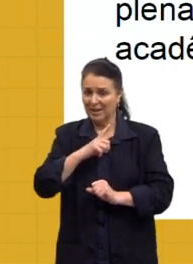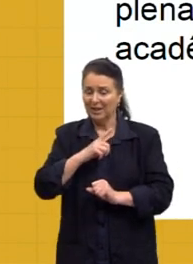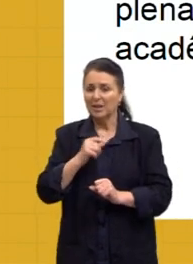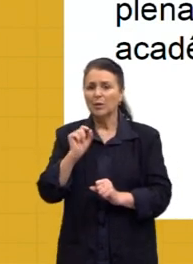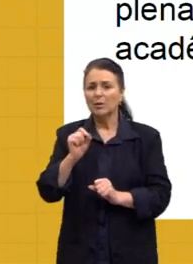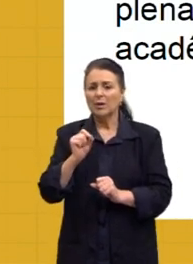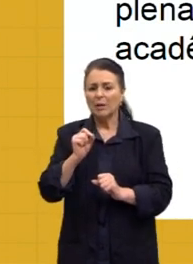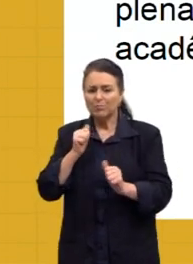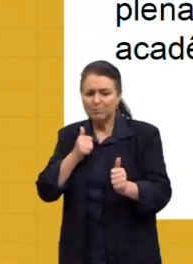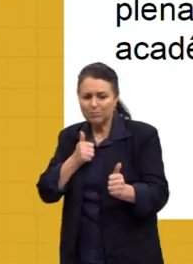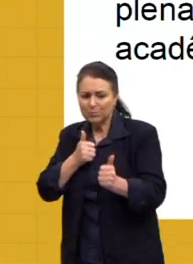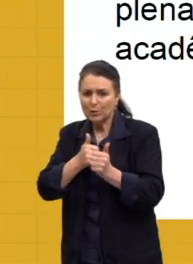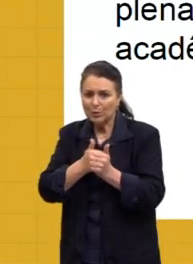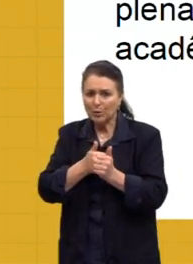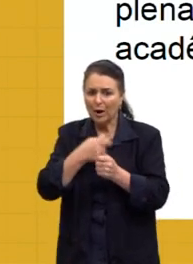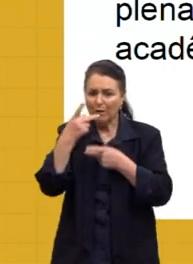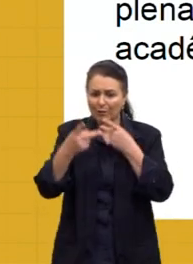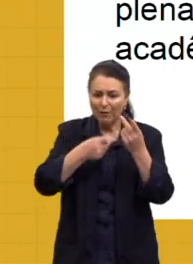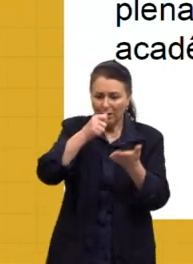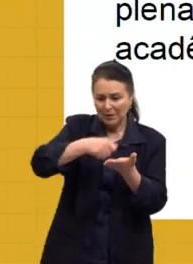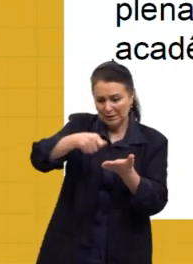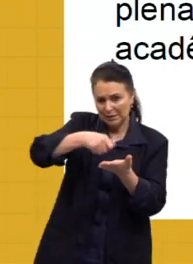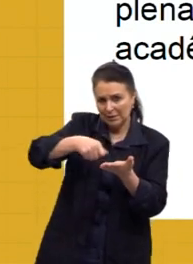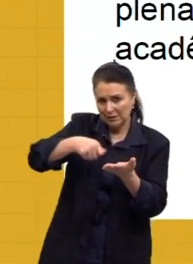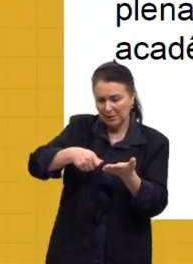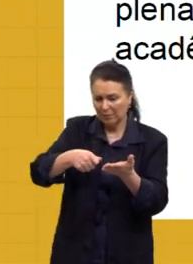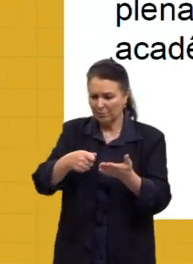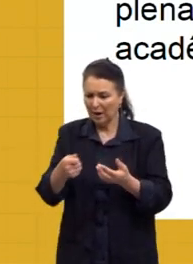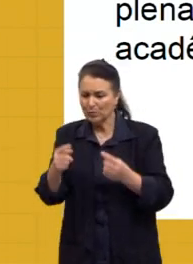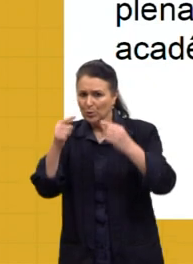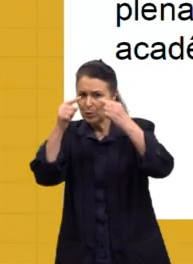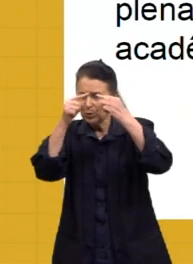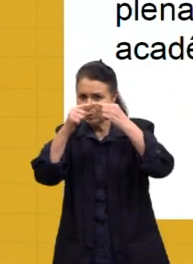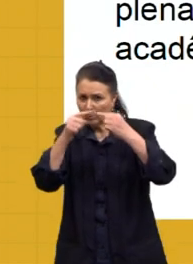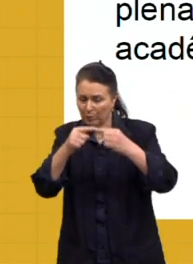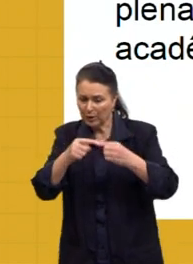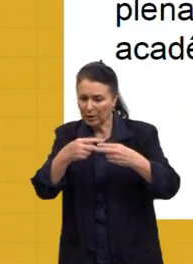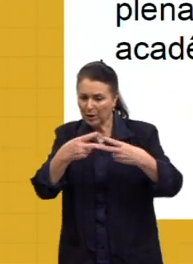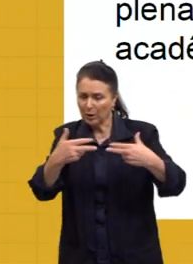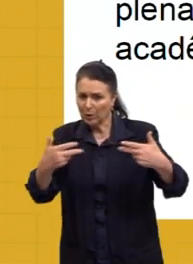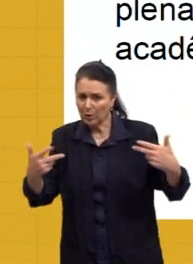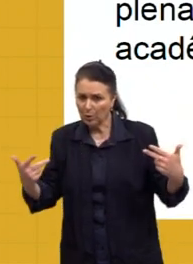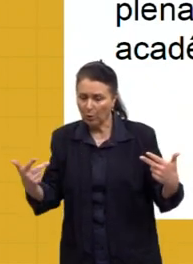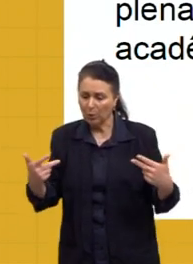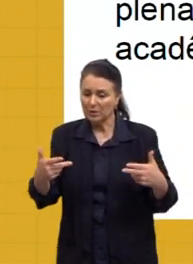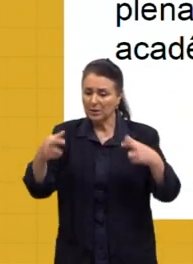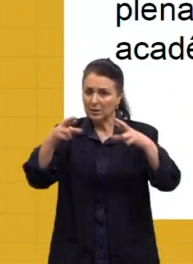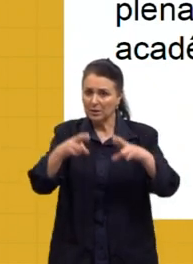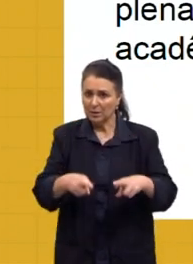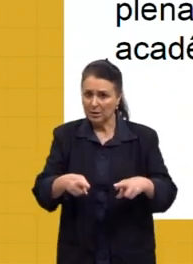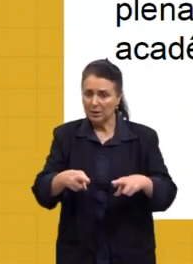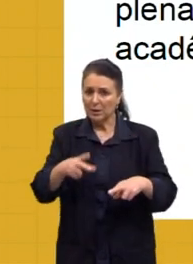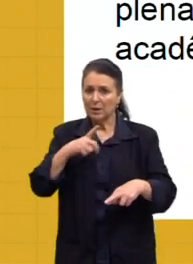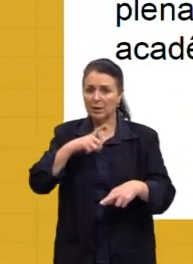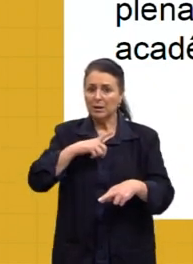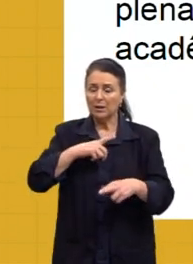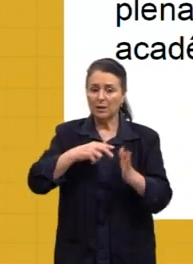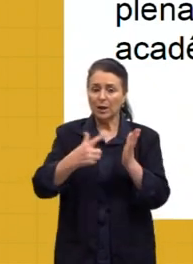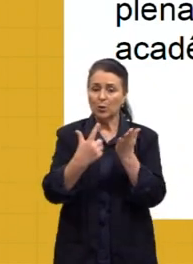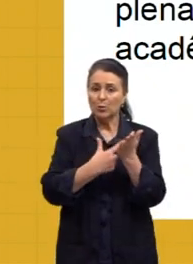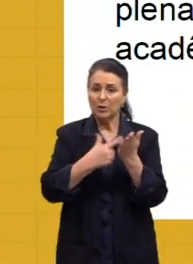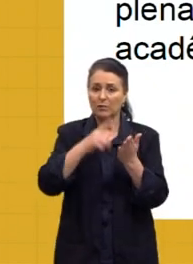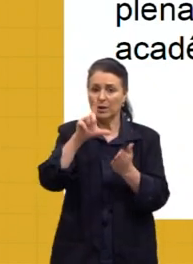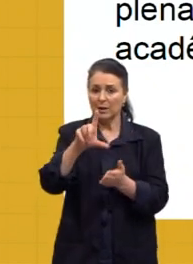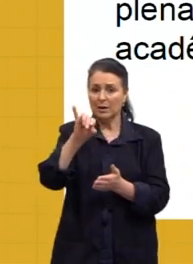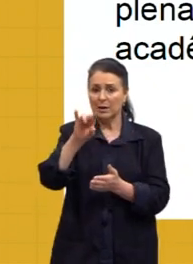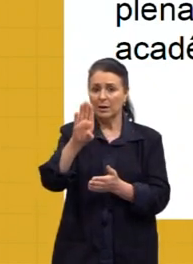questão da aproximação entre a fala e a escrita, e vários elementos que são regionalistas. E a obra dele, que chama Libertinagem, ela